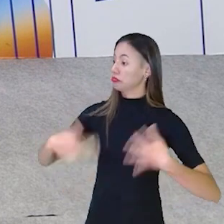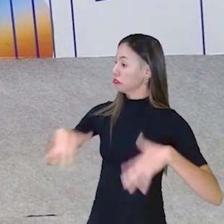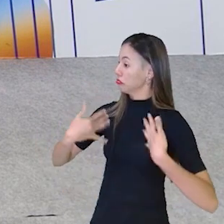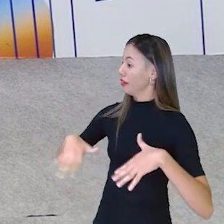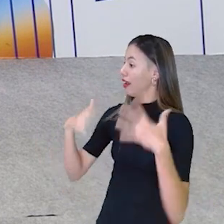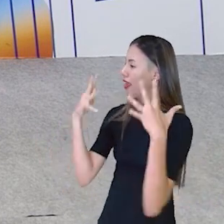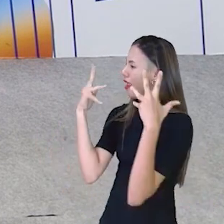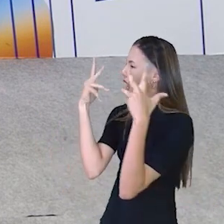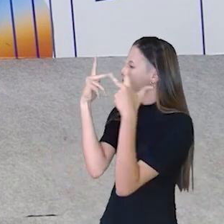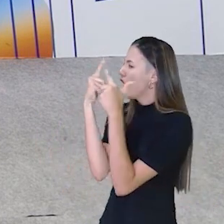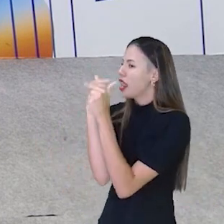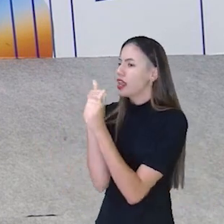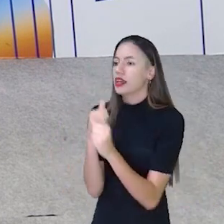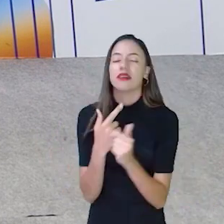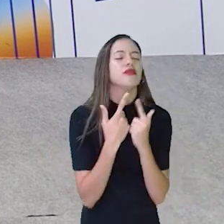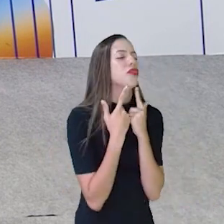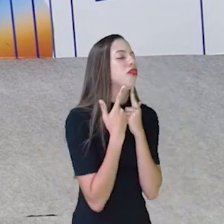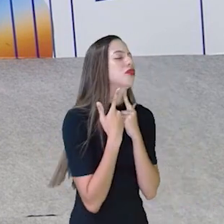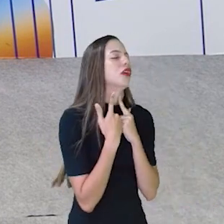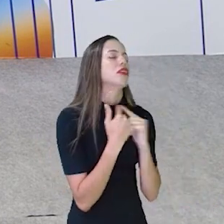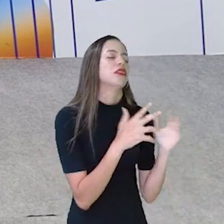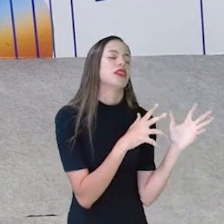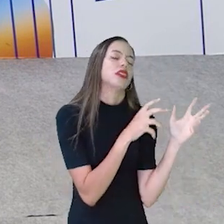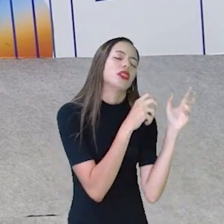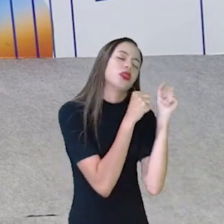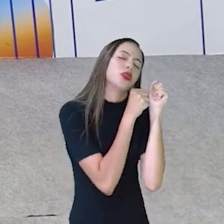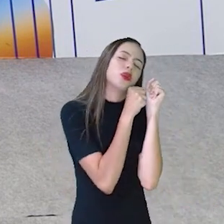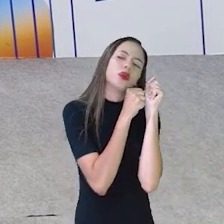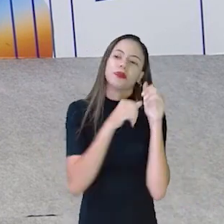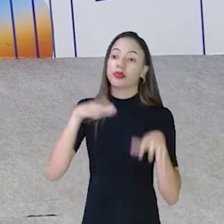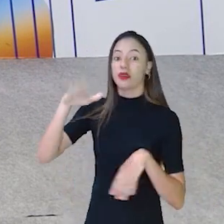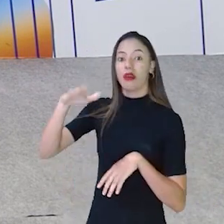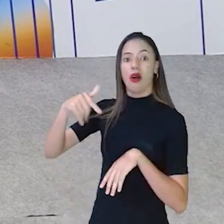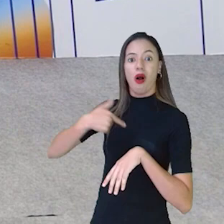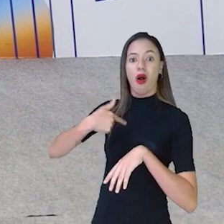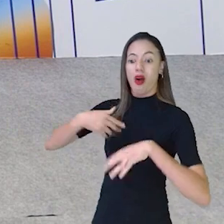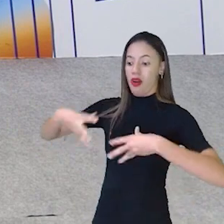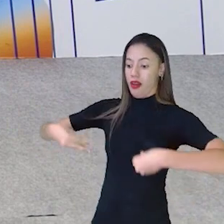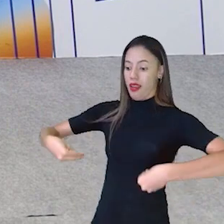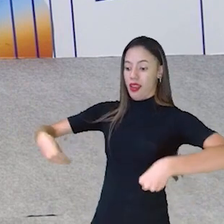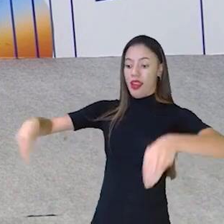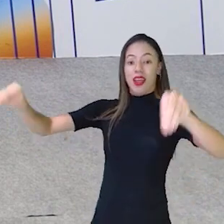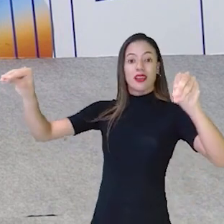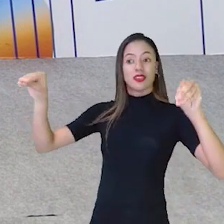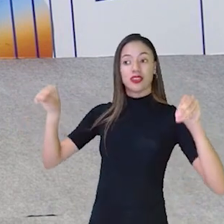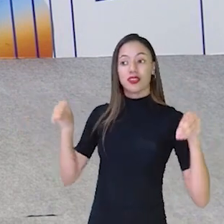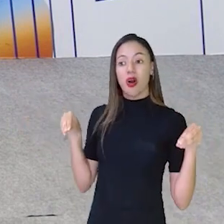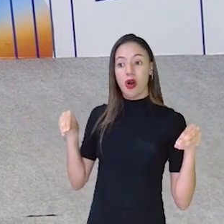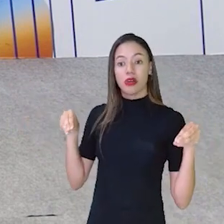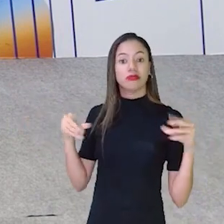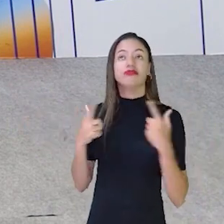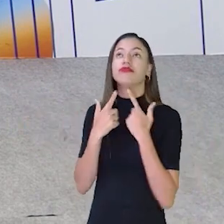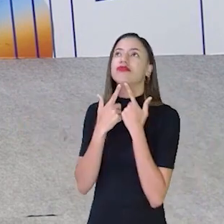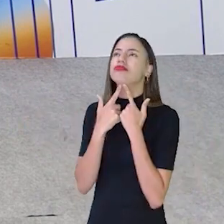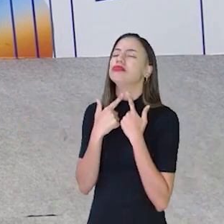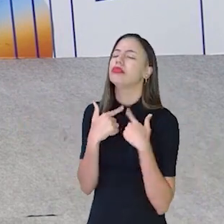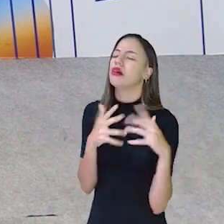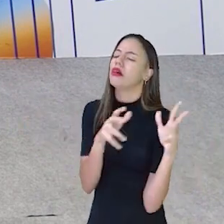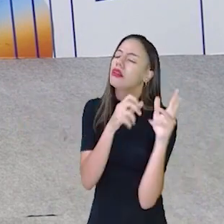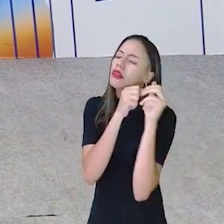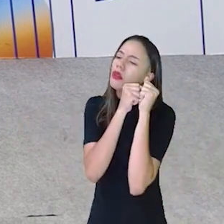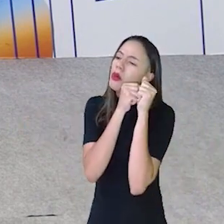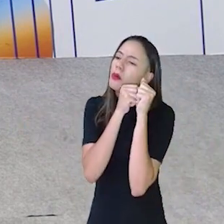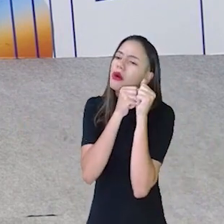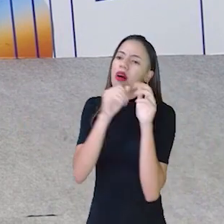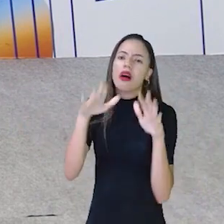Ai, dá até vontade de dormir. Agora fiquei com isso aqui. A gente vai ficar com vontade de dormir lá. Não é terminado. Gente, e agora? Faz o que com isso aí?